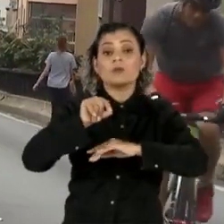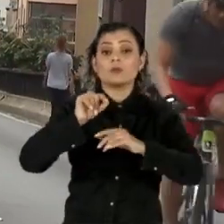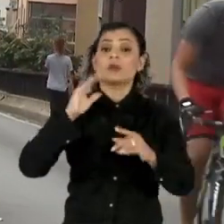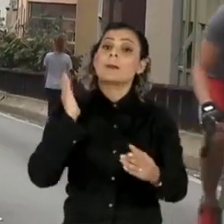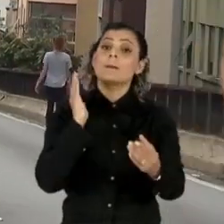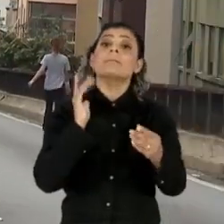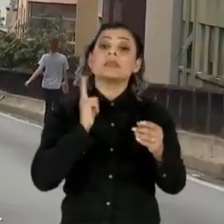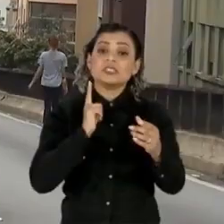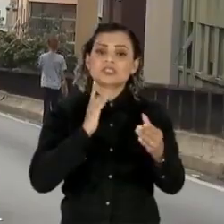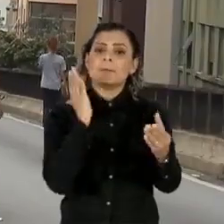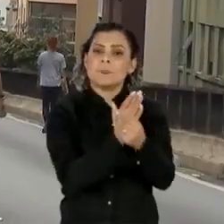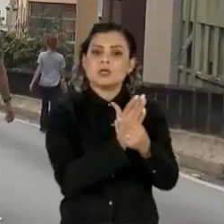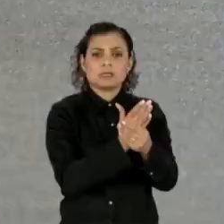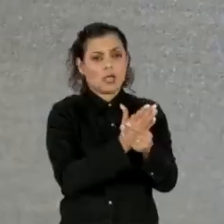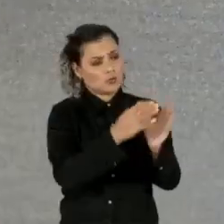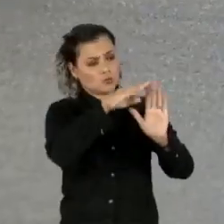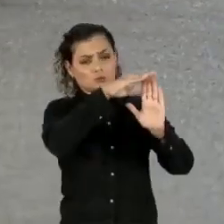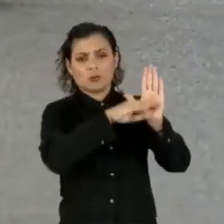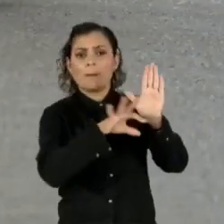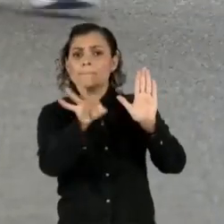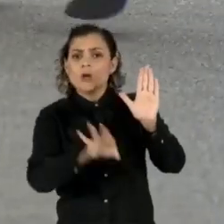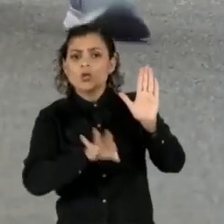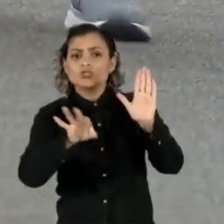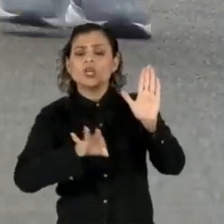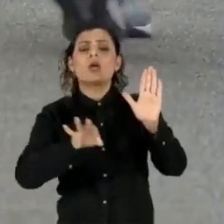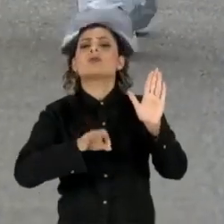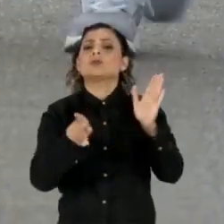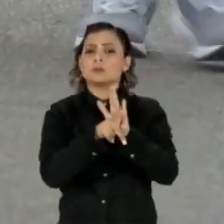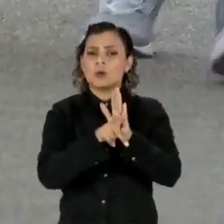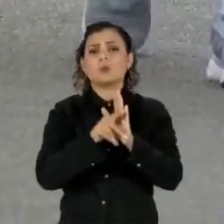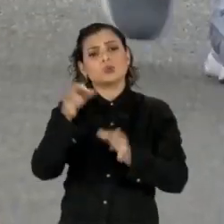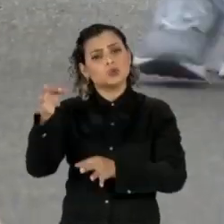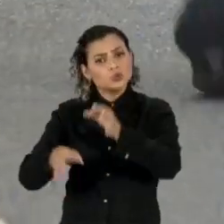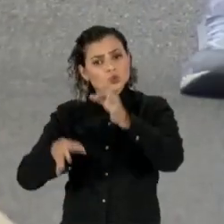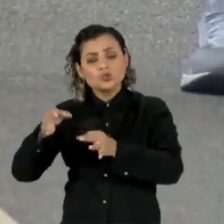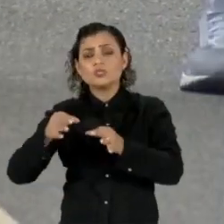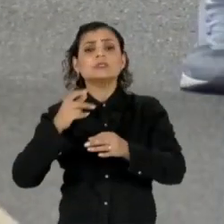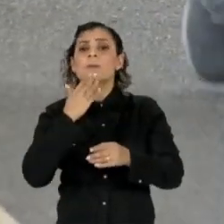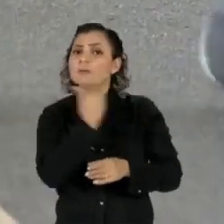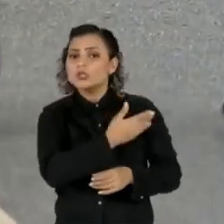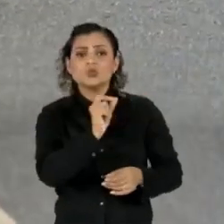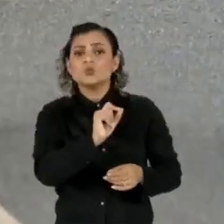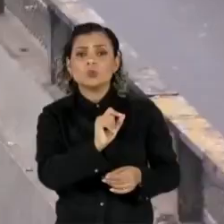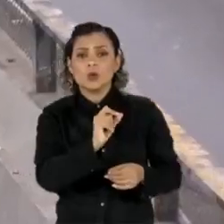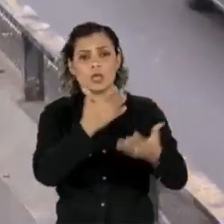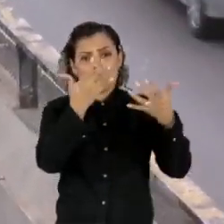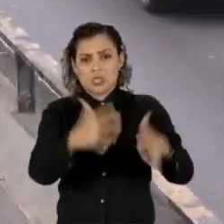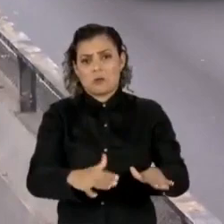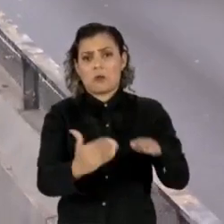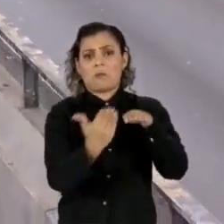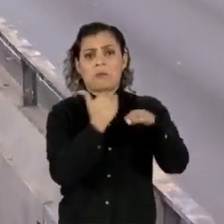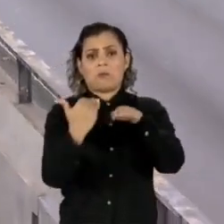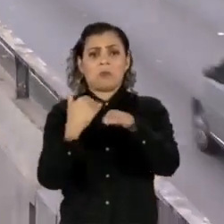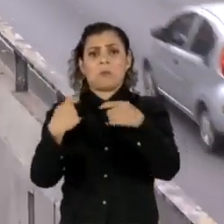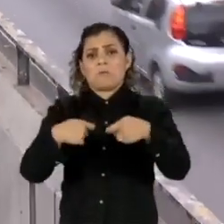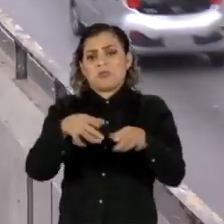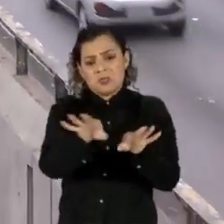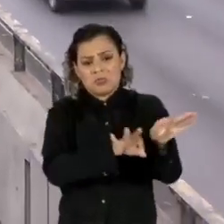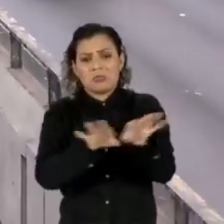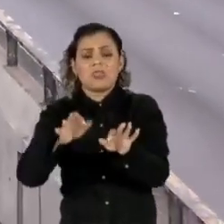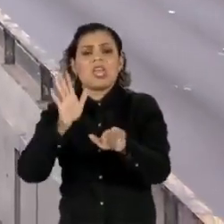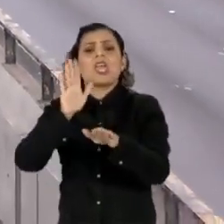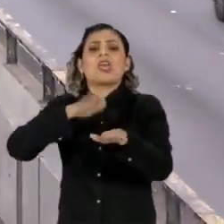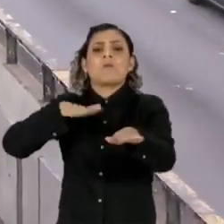ação de inconstitucionalidade da Procuradoria Geral da Justiça, que argumentava a falta de estudos sobre o